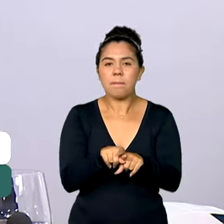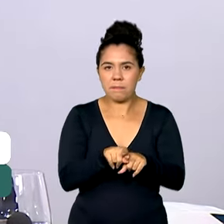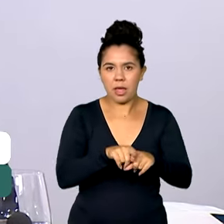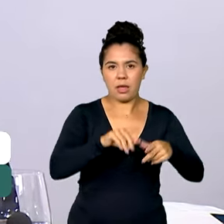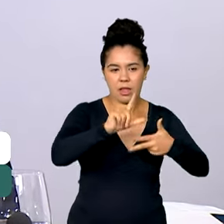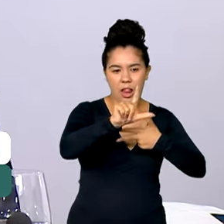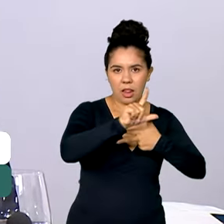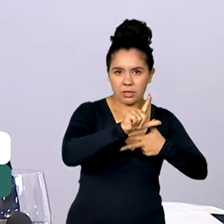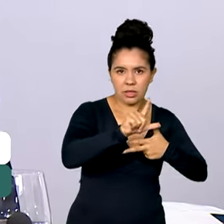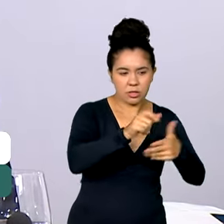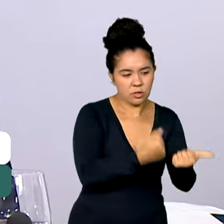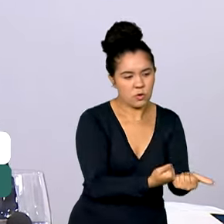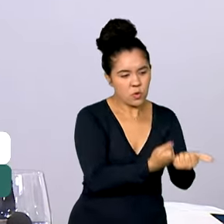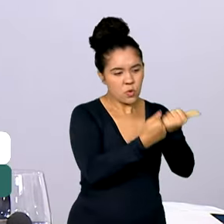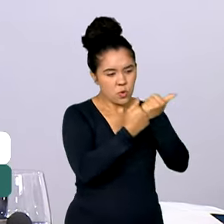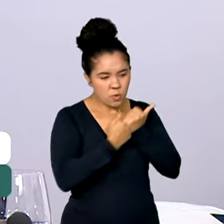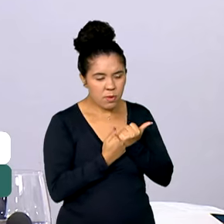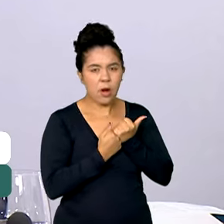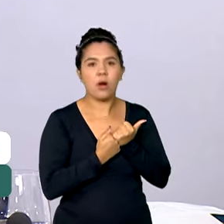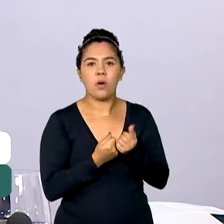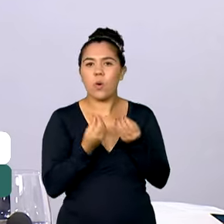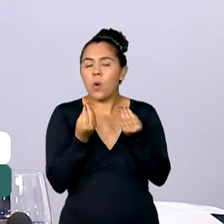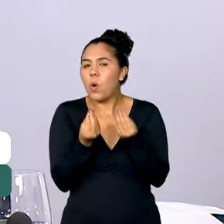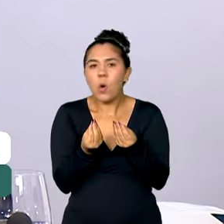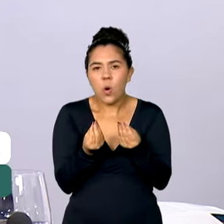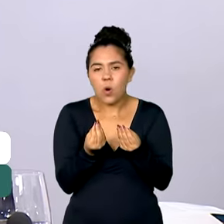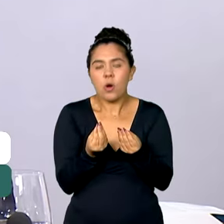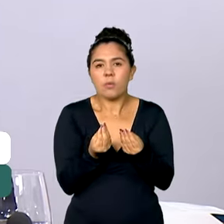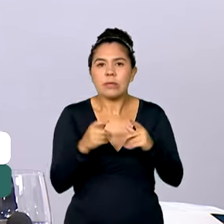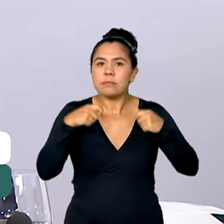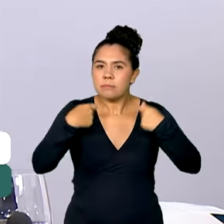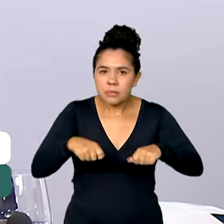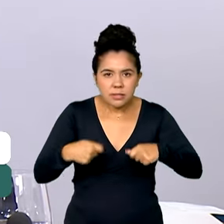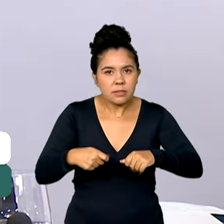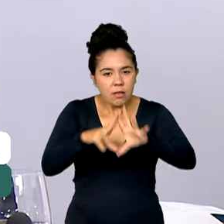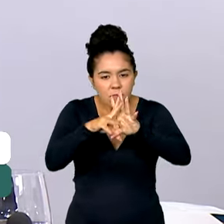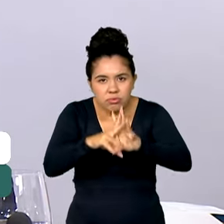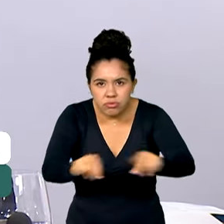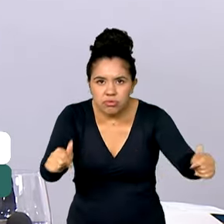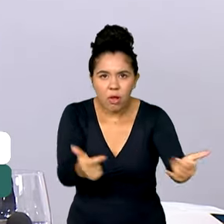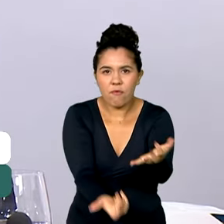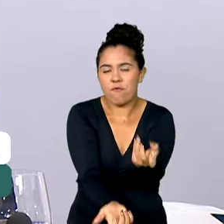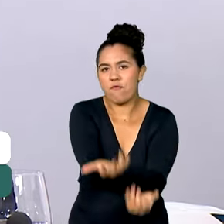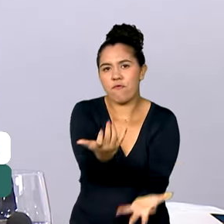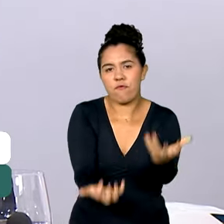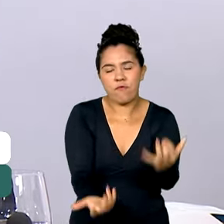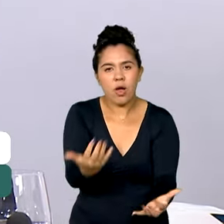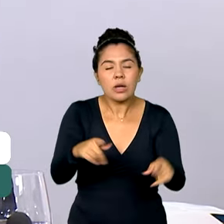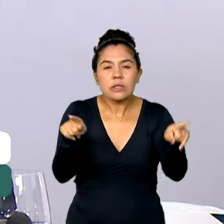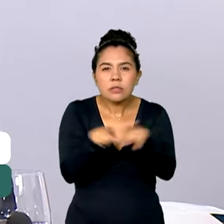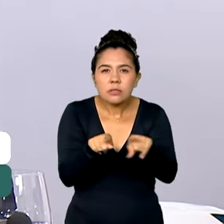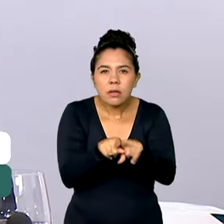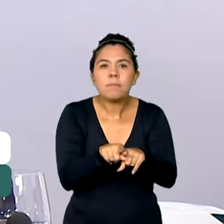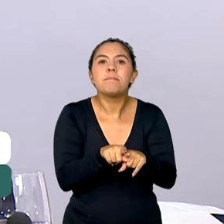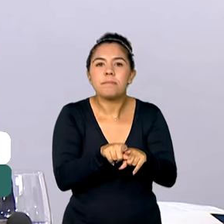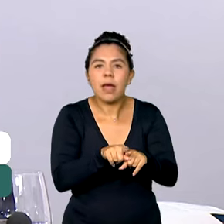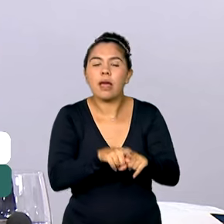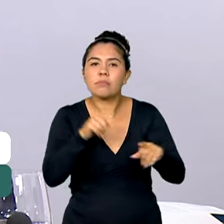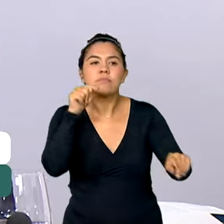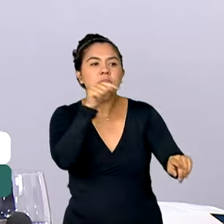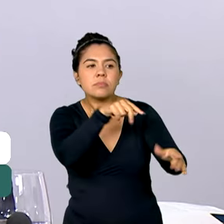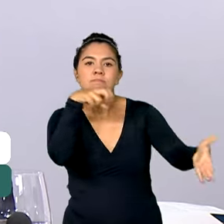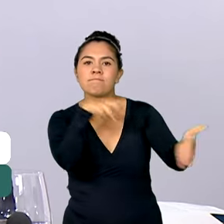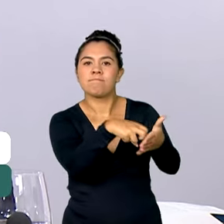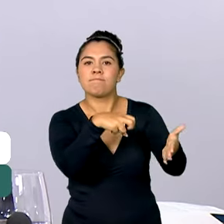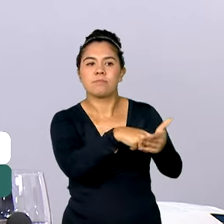nossa opinião, devem ser no sentido da contenção do fogo e da apuração de responsabilidades em